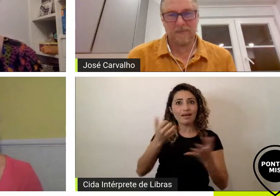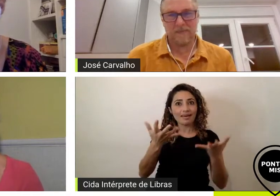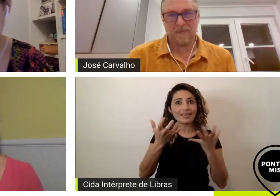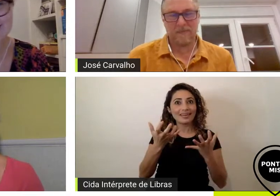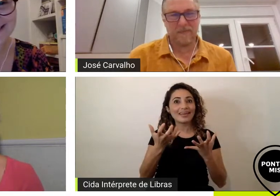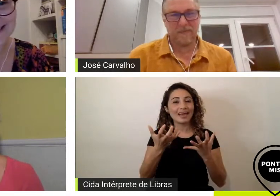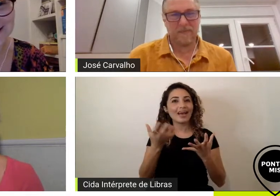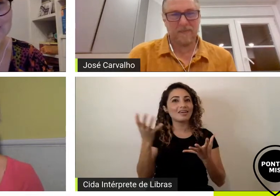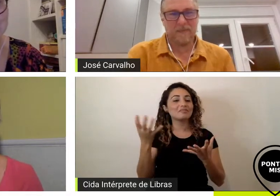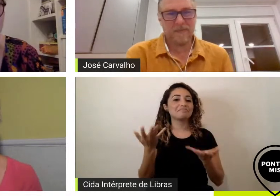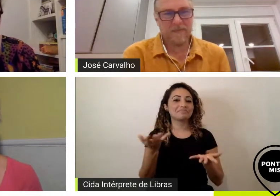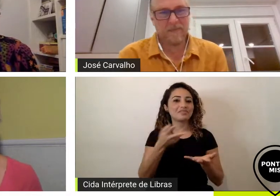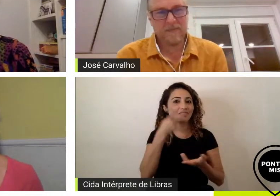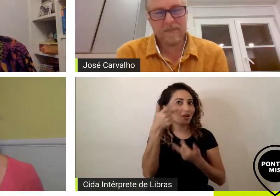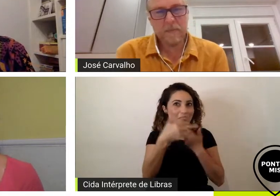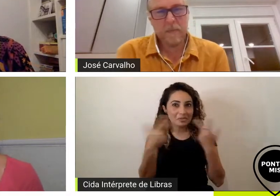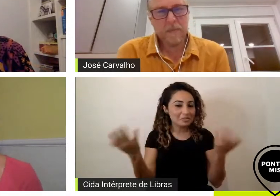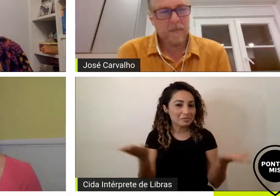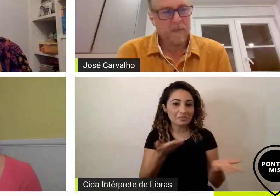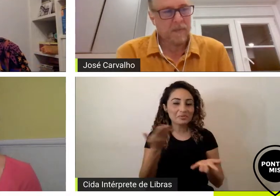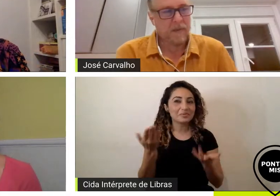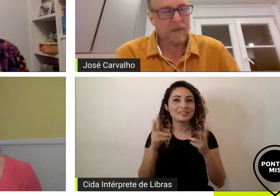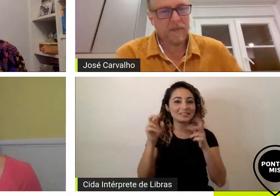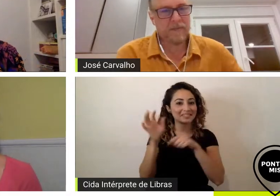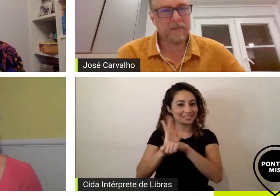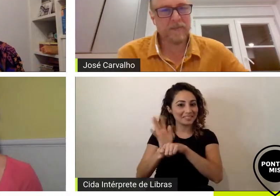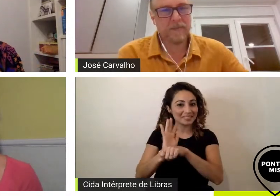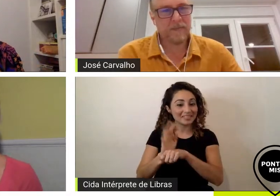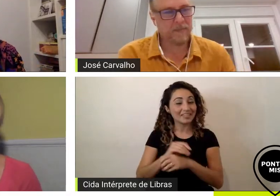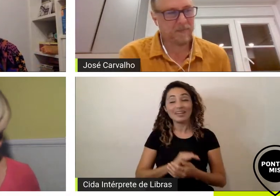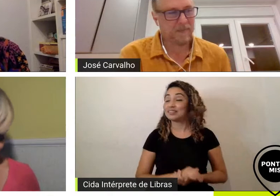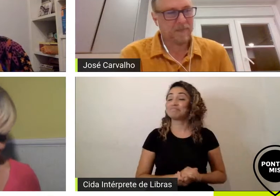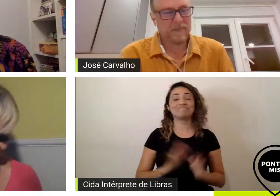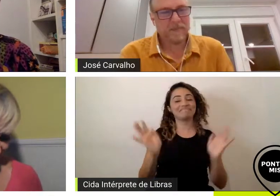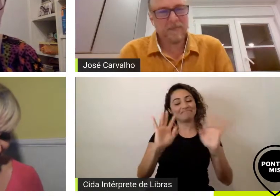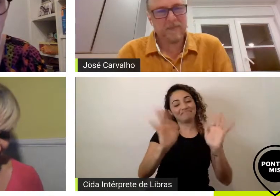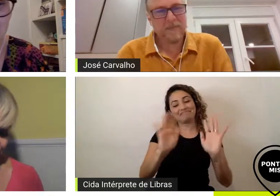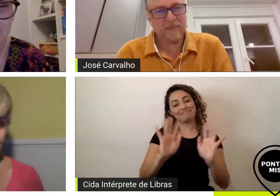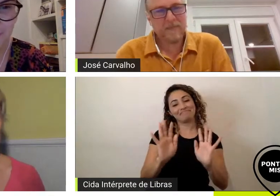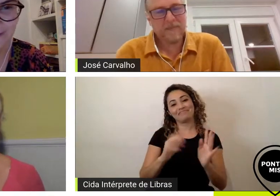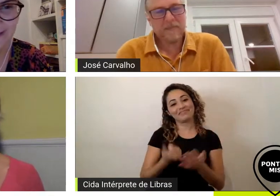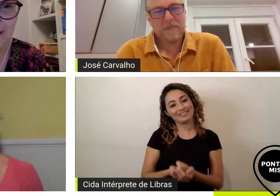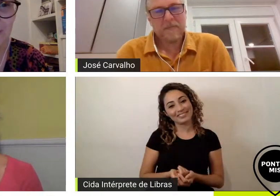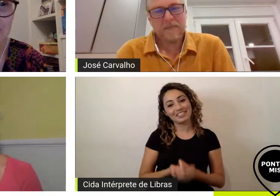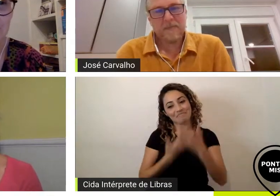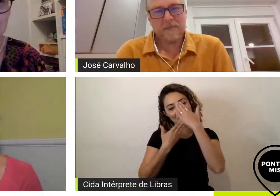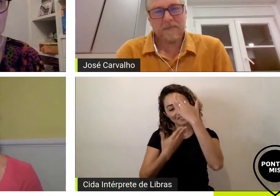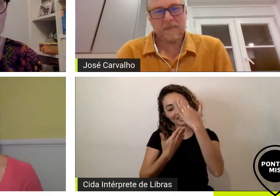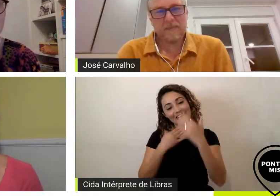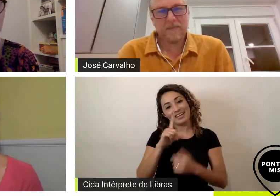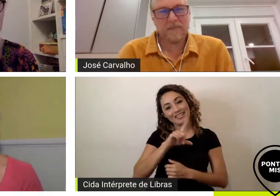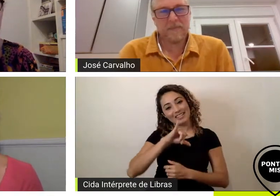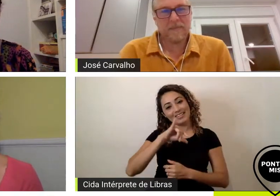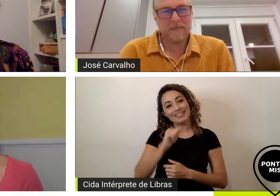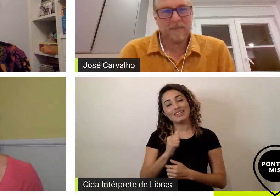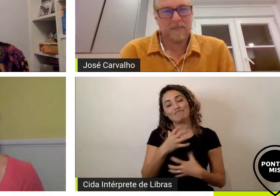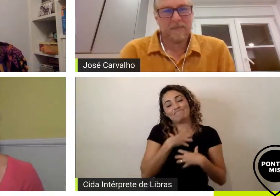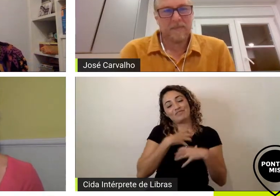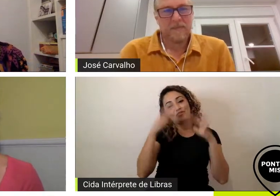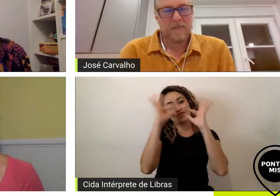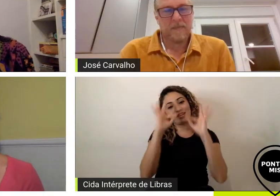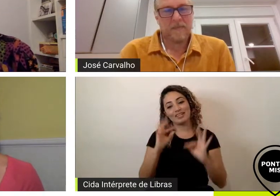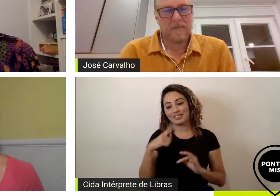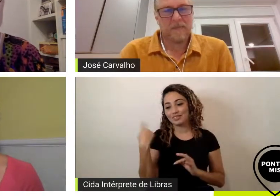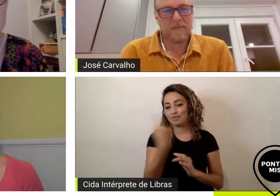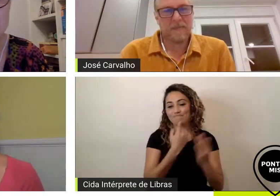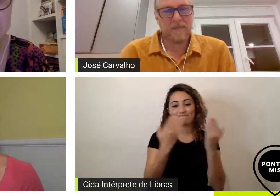aqui você quer falar mais alguma coisa sobre o filme eu acho que é isso obrigada a você Lia eu fiquei super feliz com a nossa conversa eu acho que